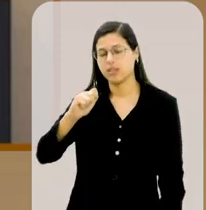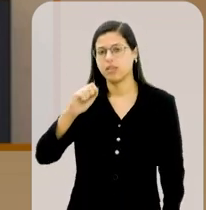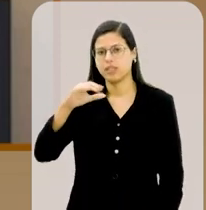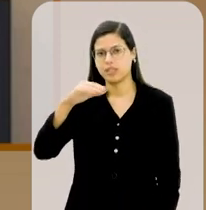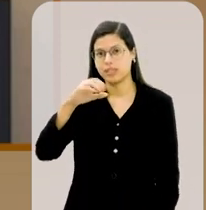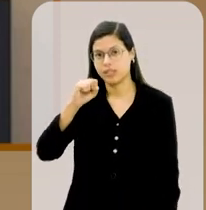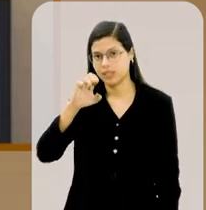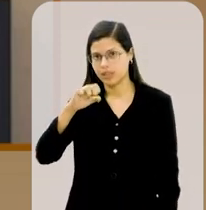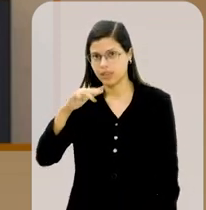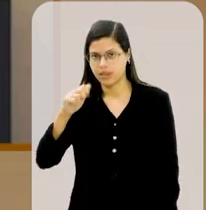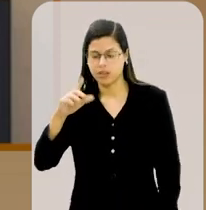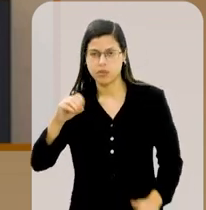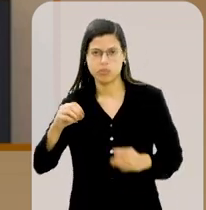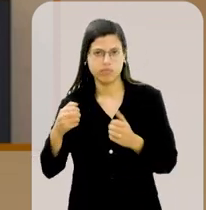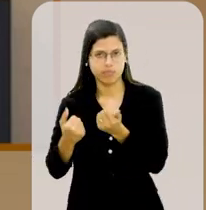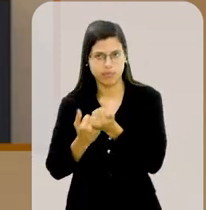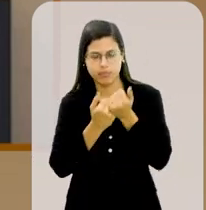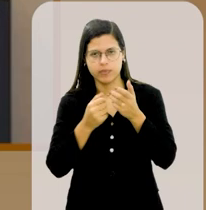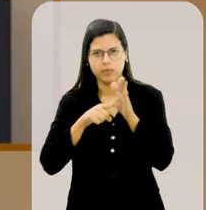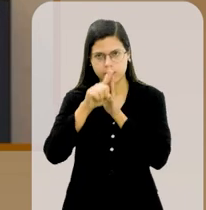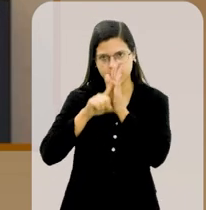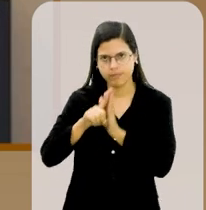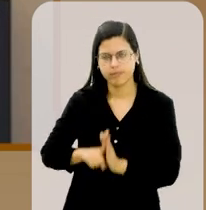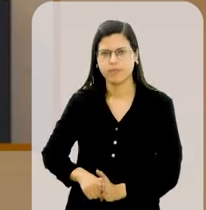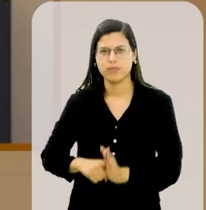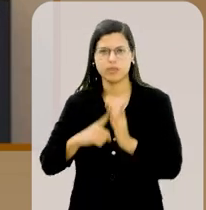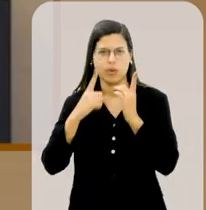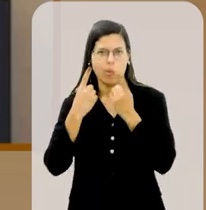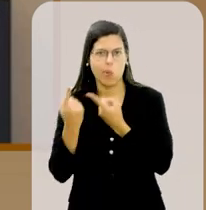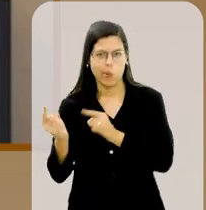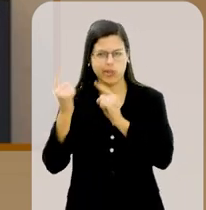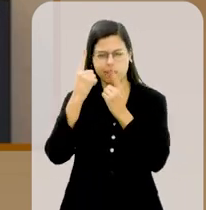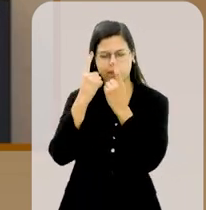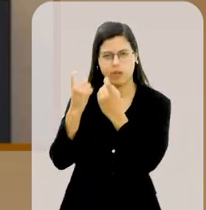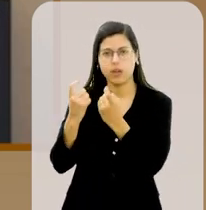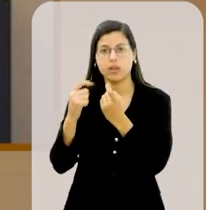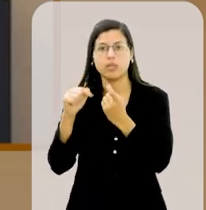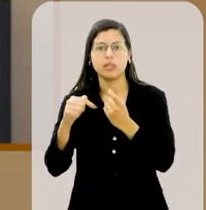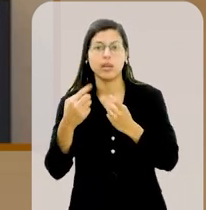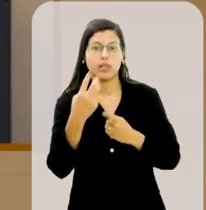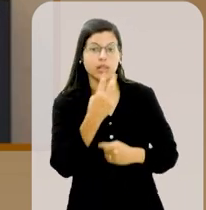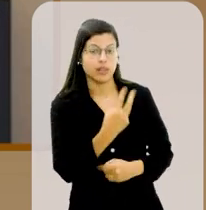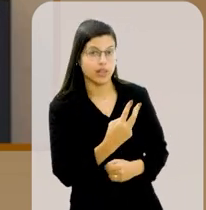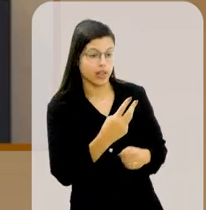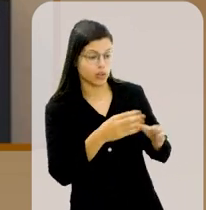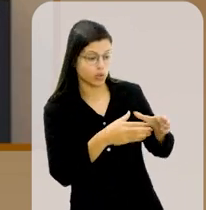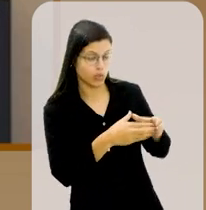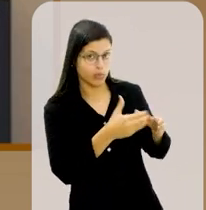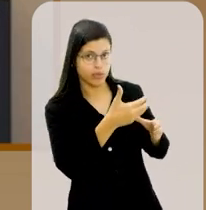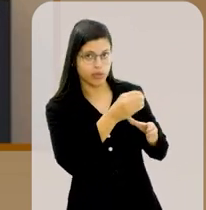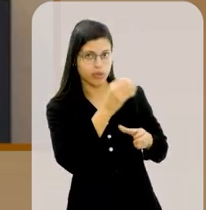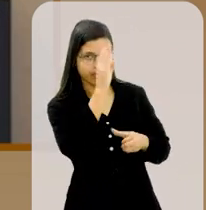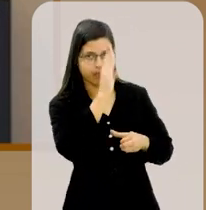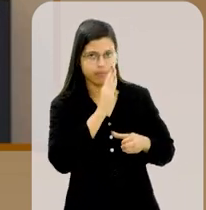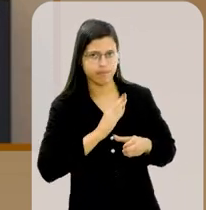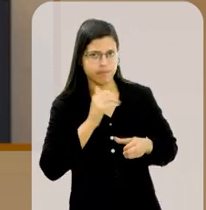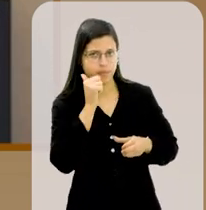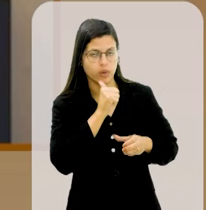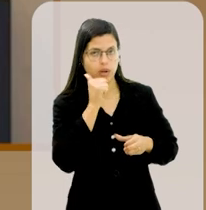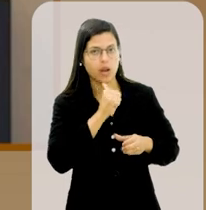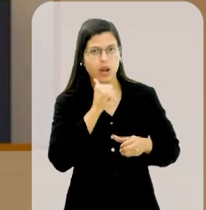parceria com o Observatório da Mulher contra a Violência, revelam que 3 a cada 10 brasileiras